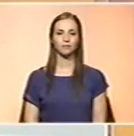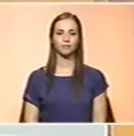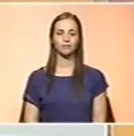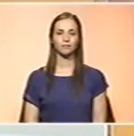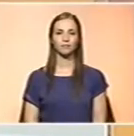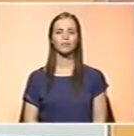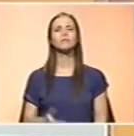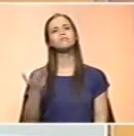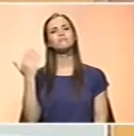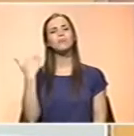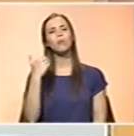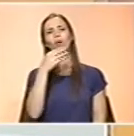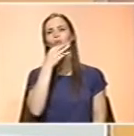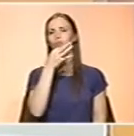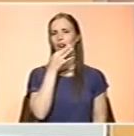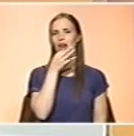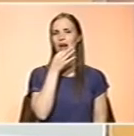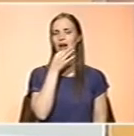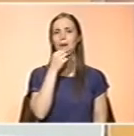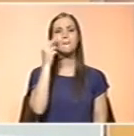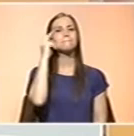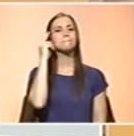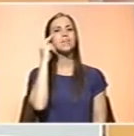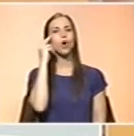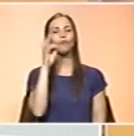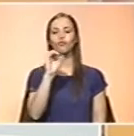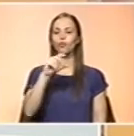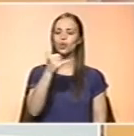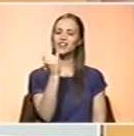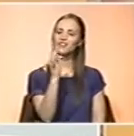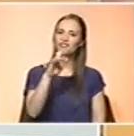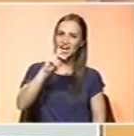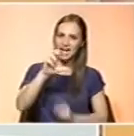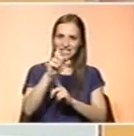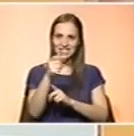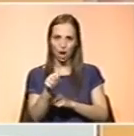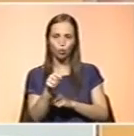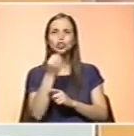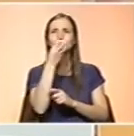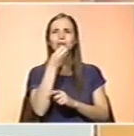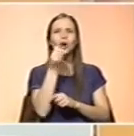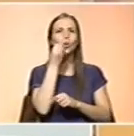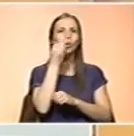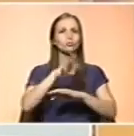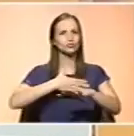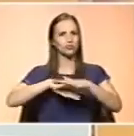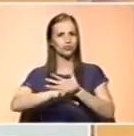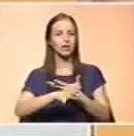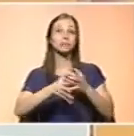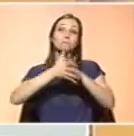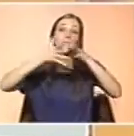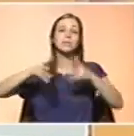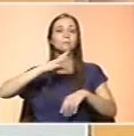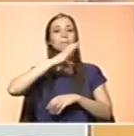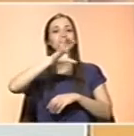Marta, há pouco estávamos a falar da biofrutificação e a explicar como é que ela era usada como instrumento, sobretudo em países ou